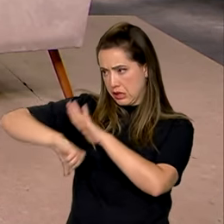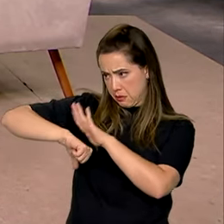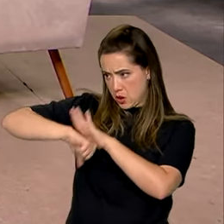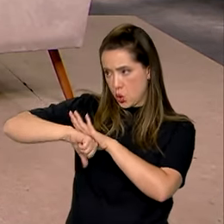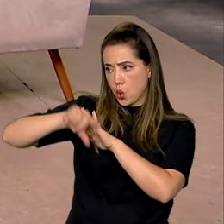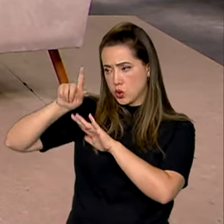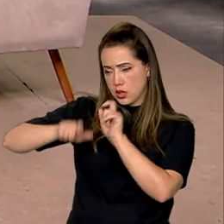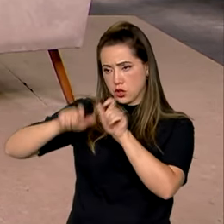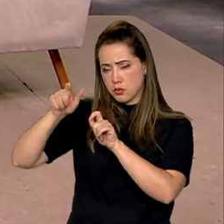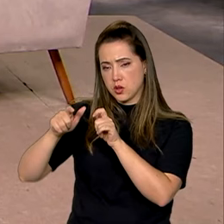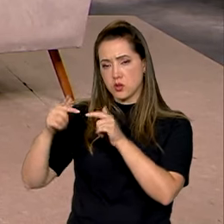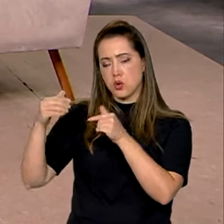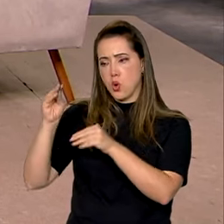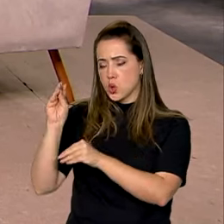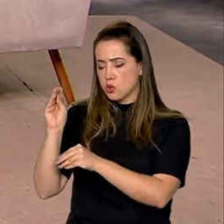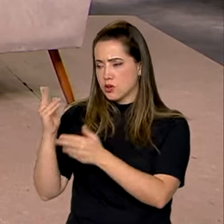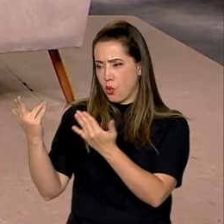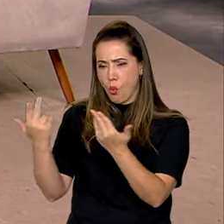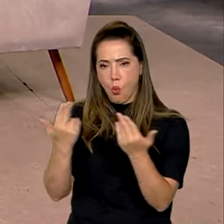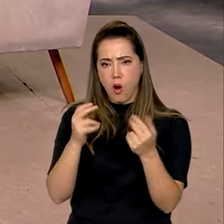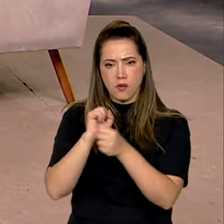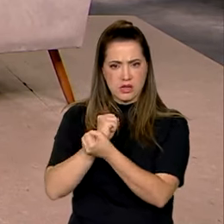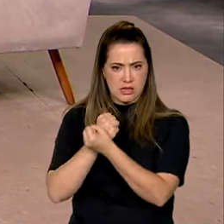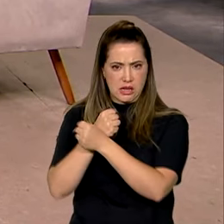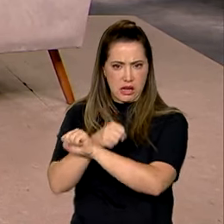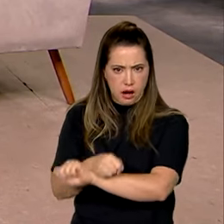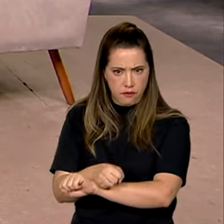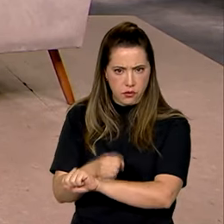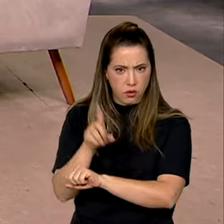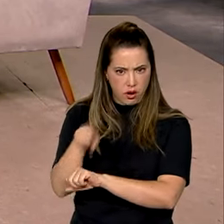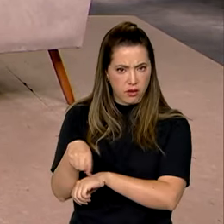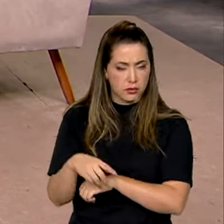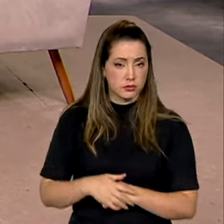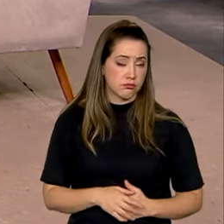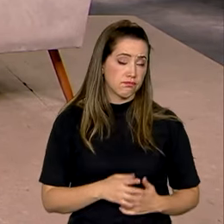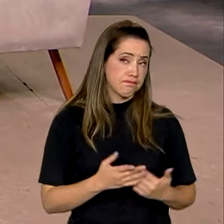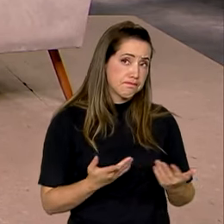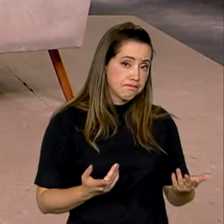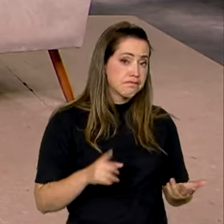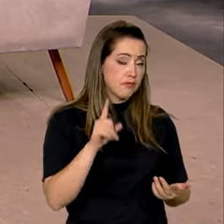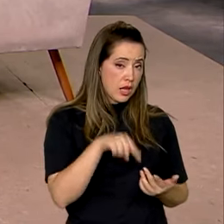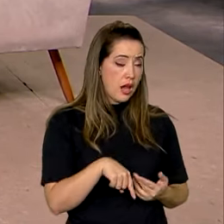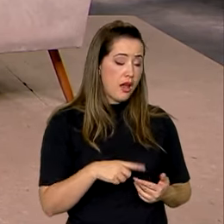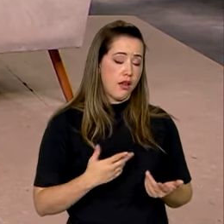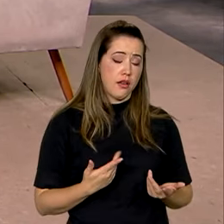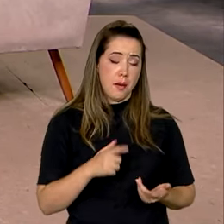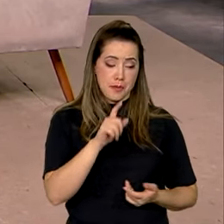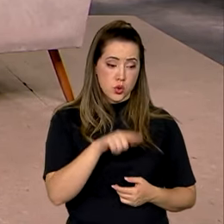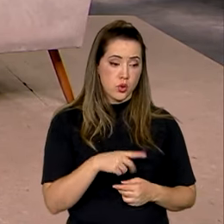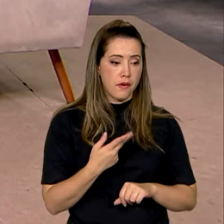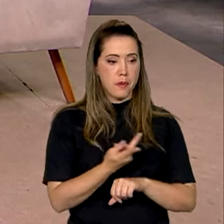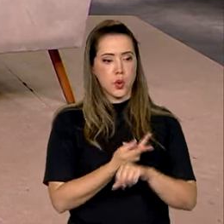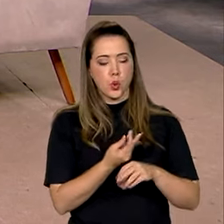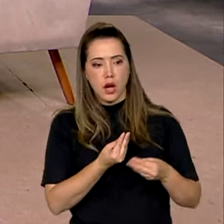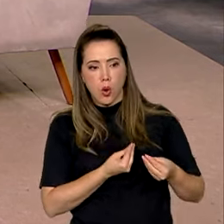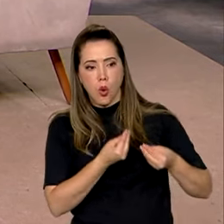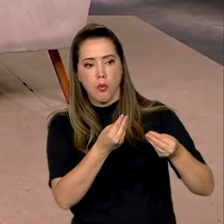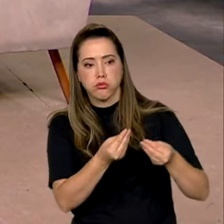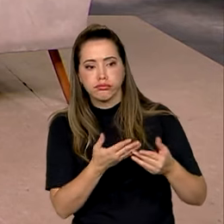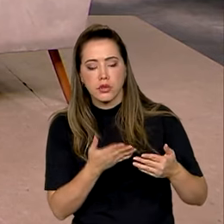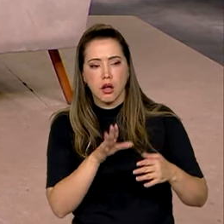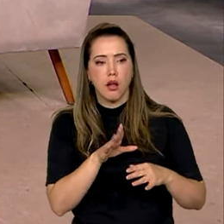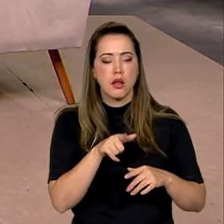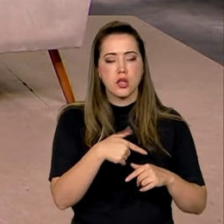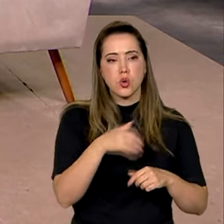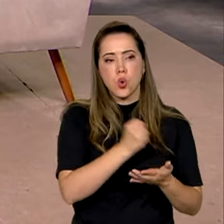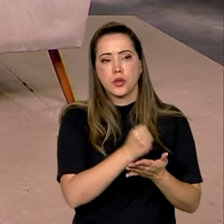tratadas de forma análoga à escravidão. Exatamente. Ele vai procurar meios para dar a essas pessoas, provavelmente ele não vai ter estrutura para